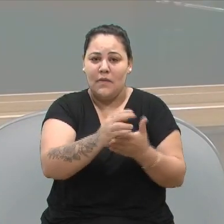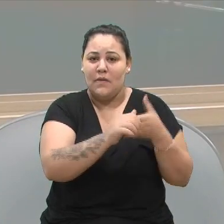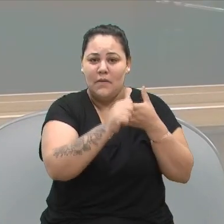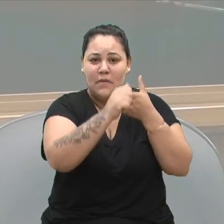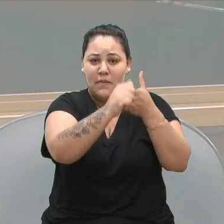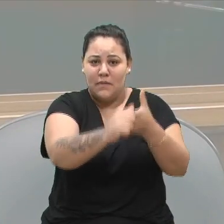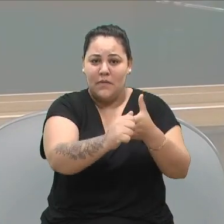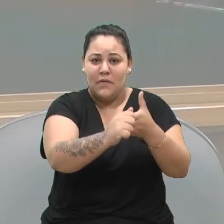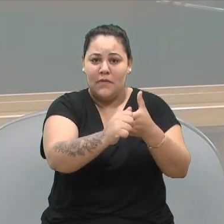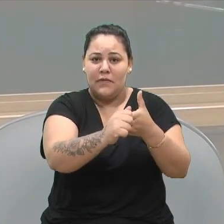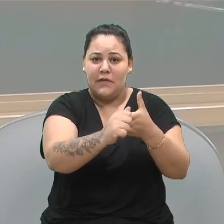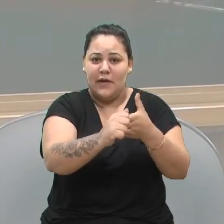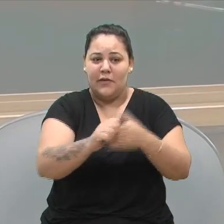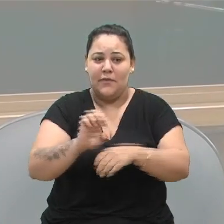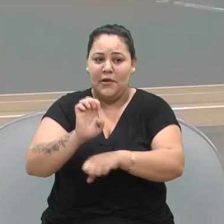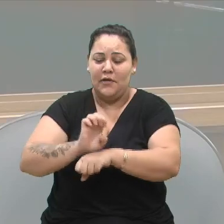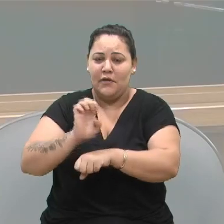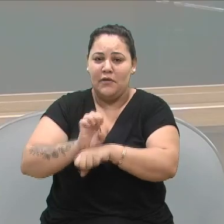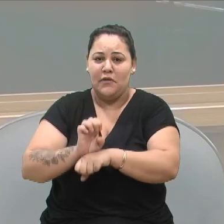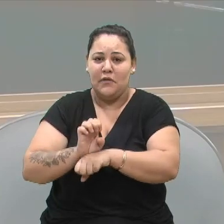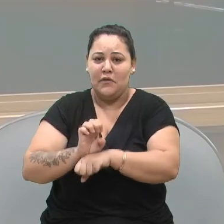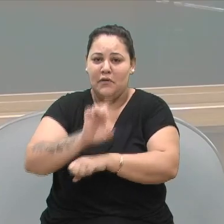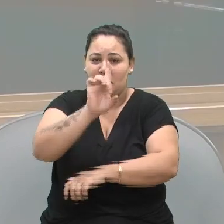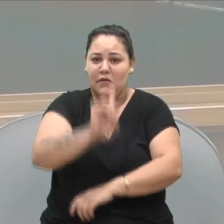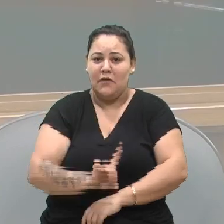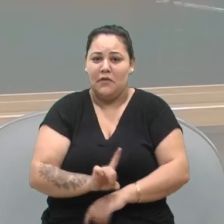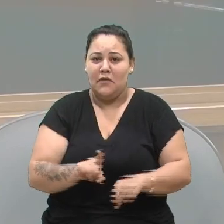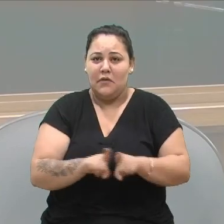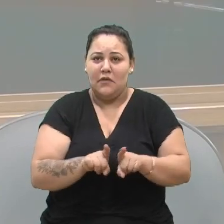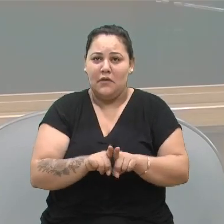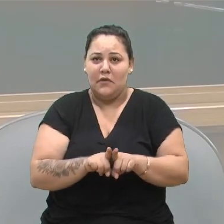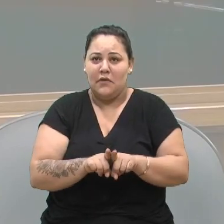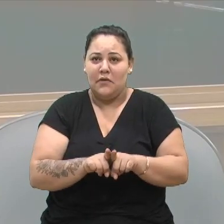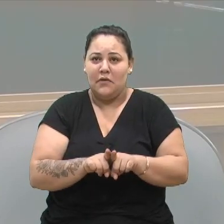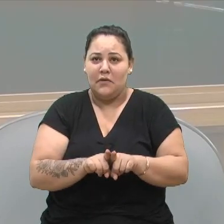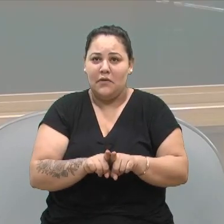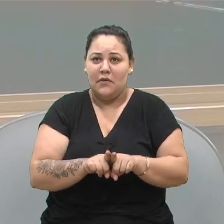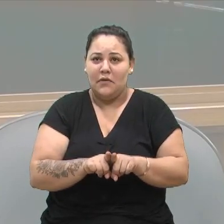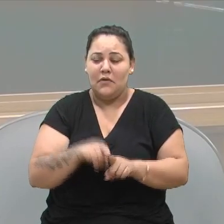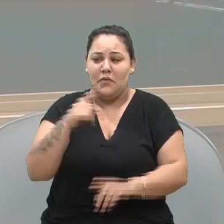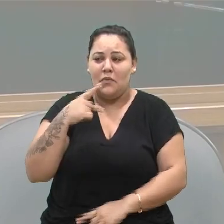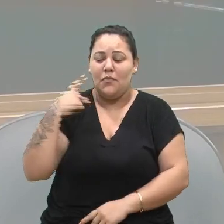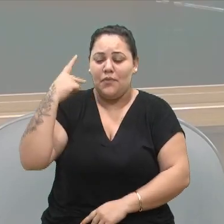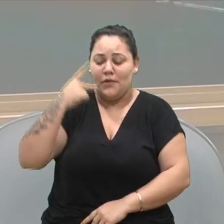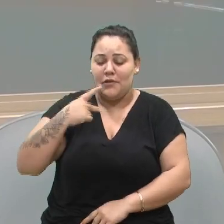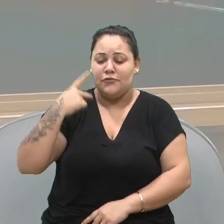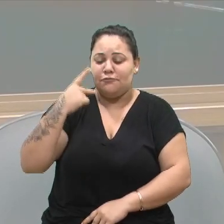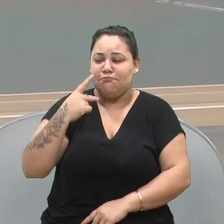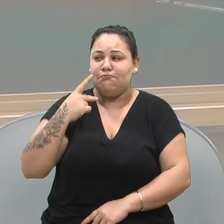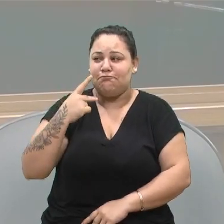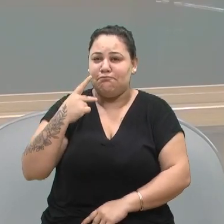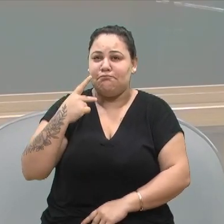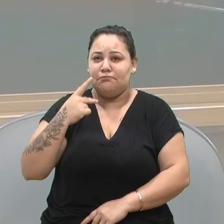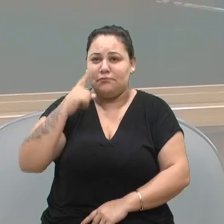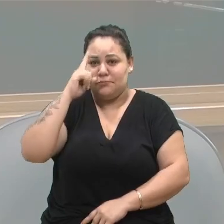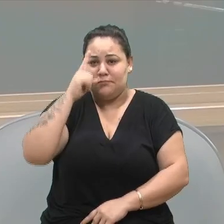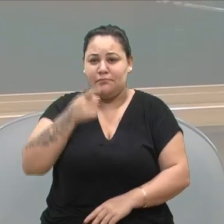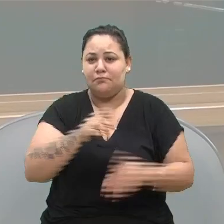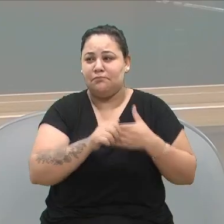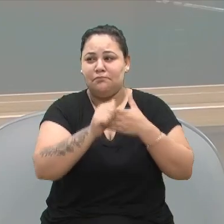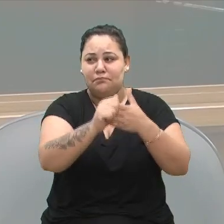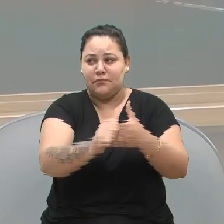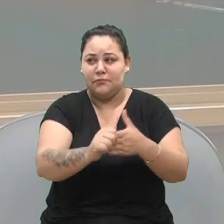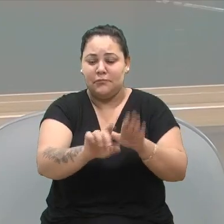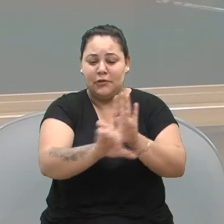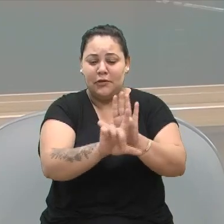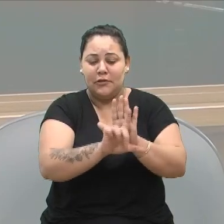Democrático de Direito e que nenhum parlamentar ou político está acima da lei, especialmente quando se trata de um crime de